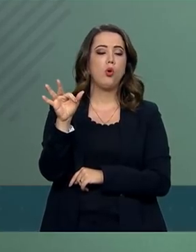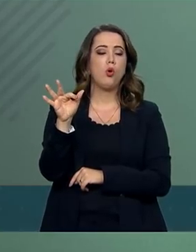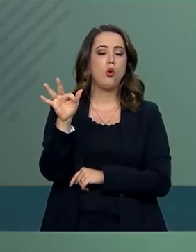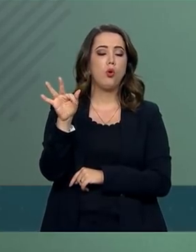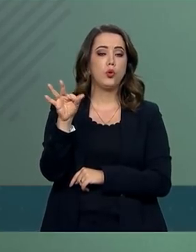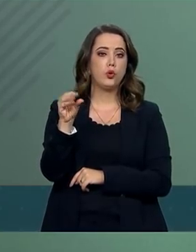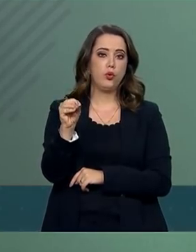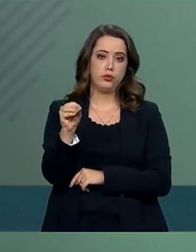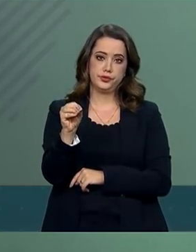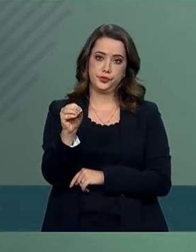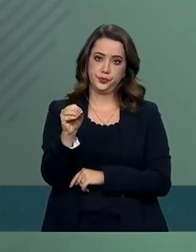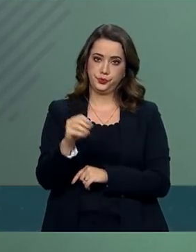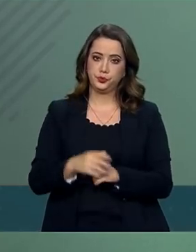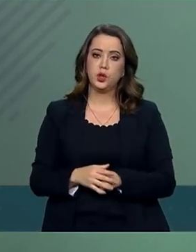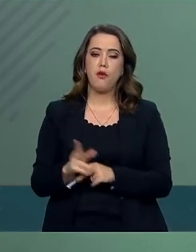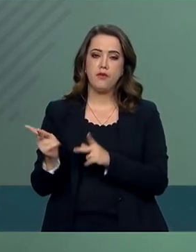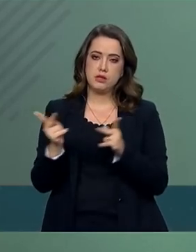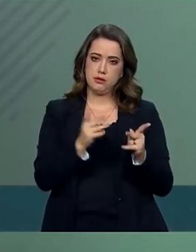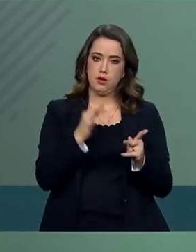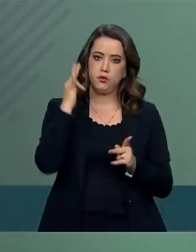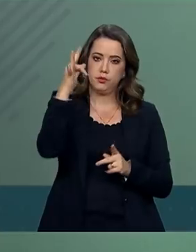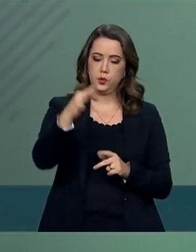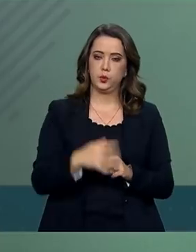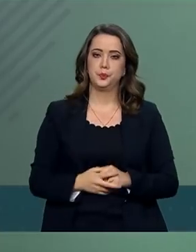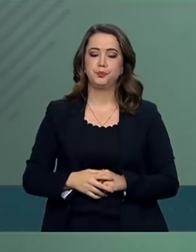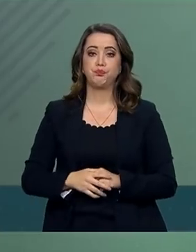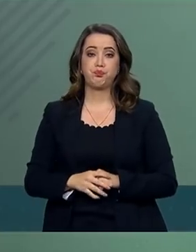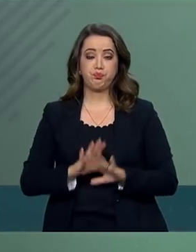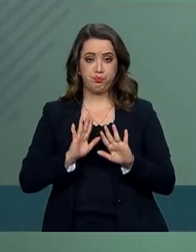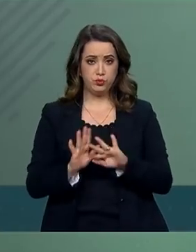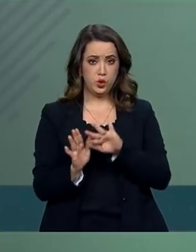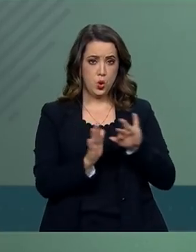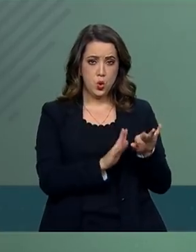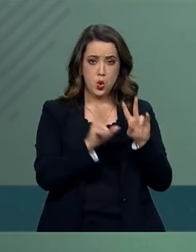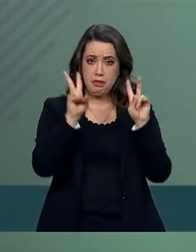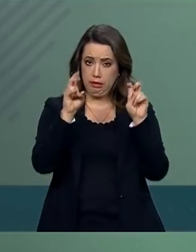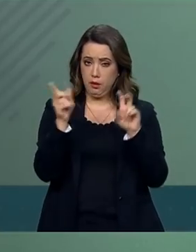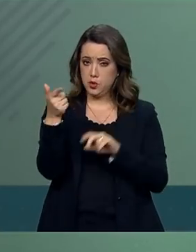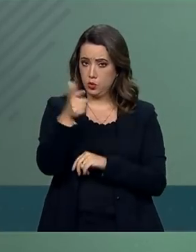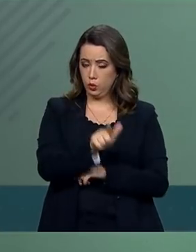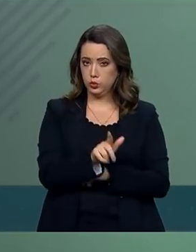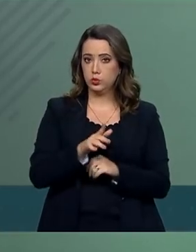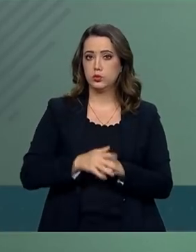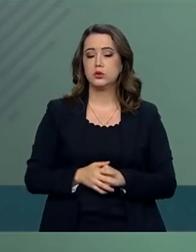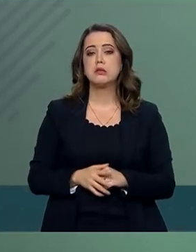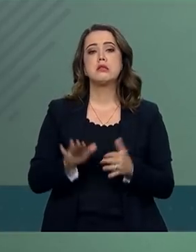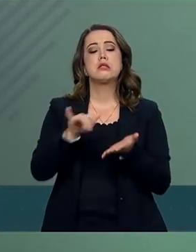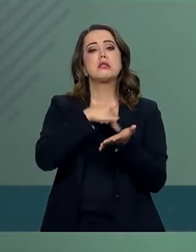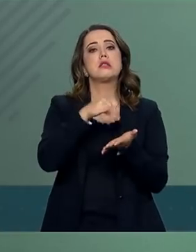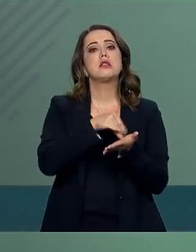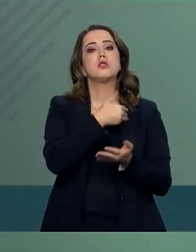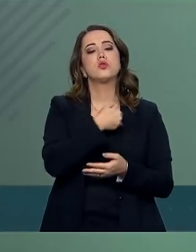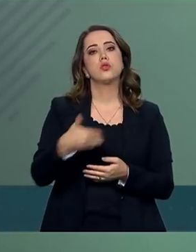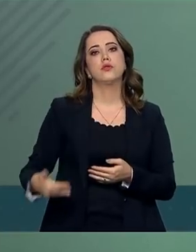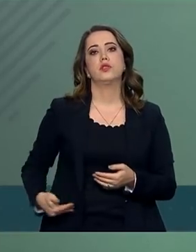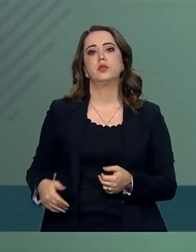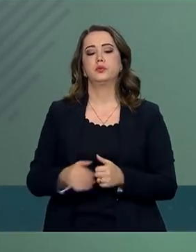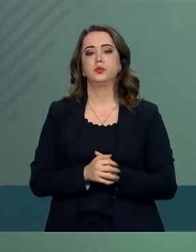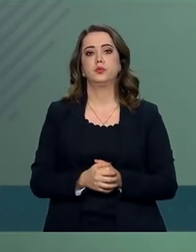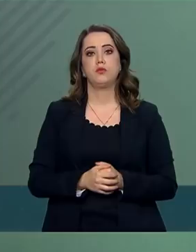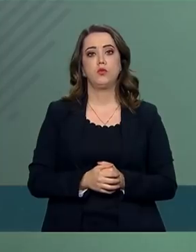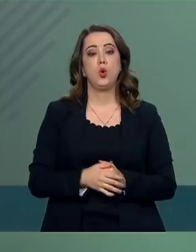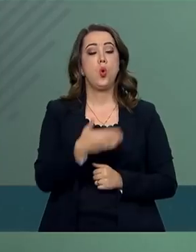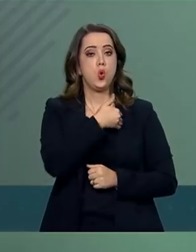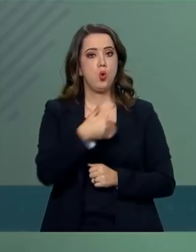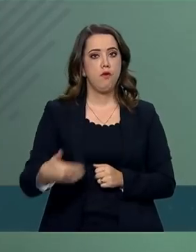Assuntos referentes à Secretaria de Governo, Banco de Talentos, o governo sancionou